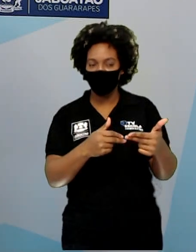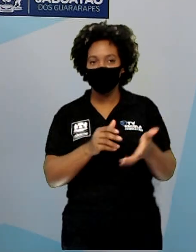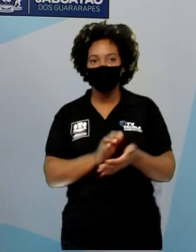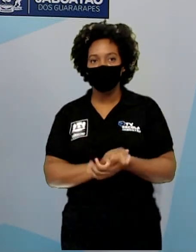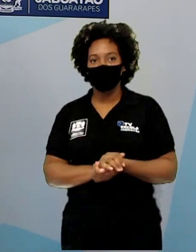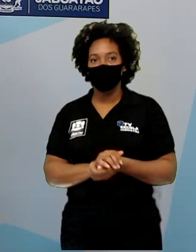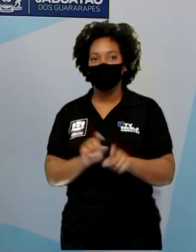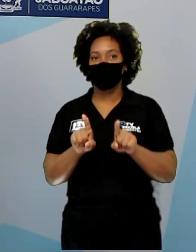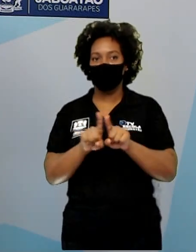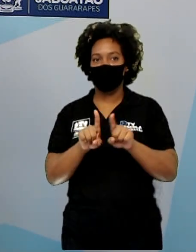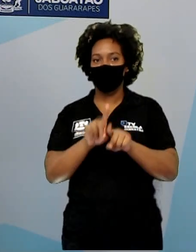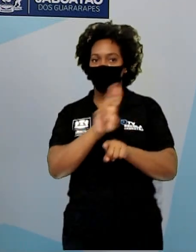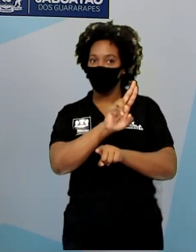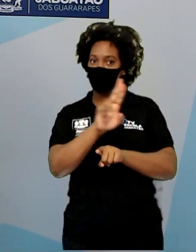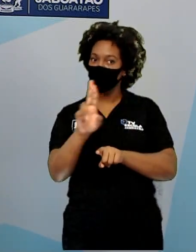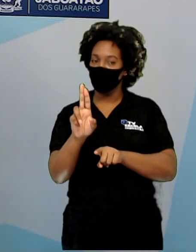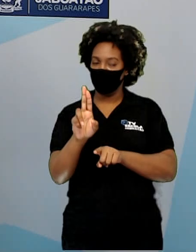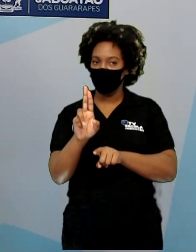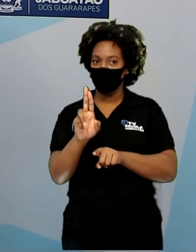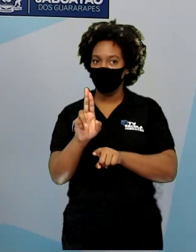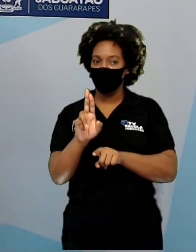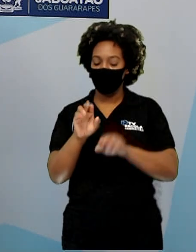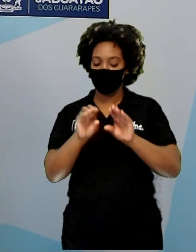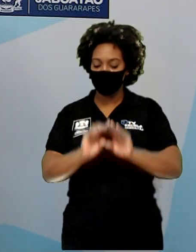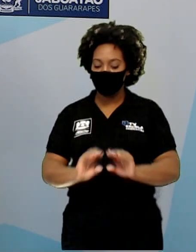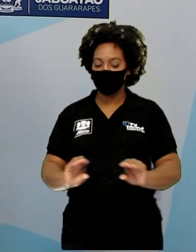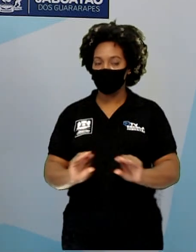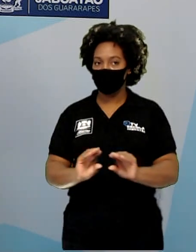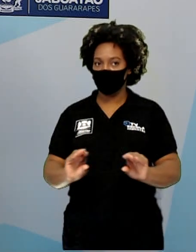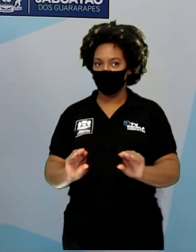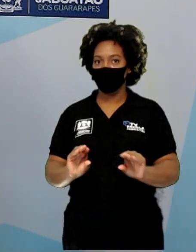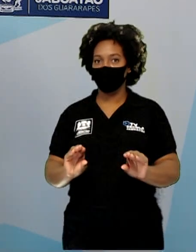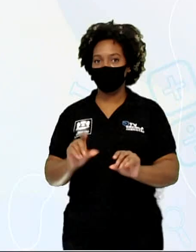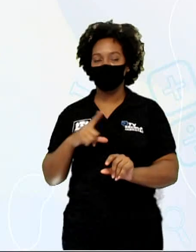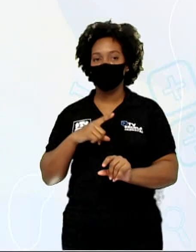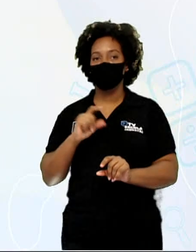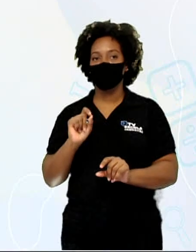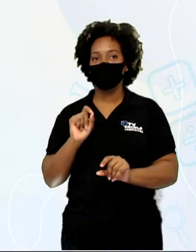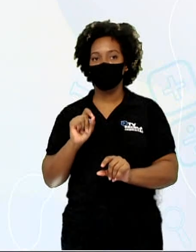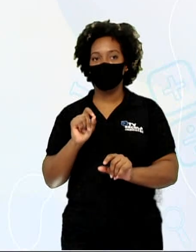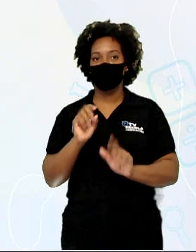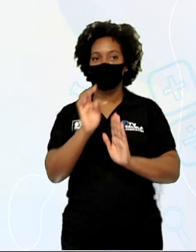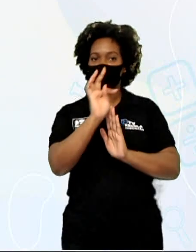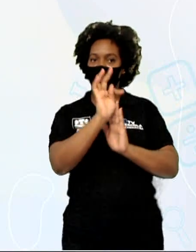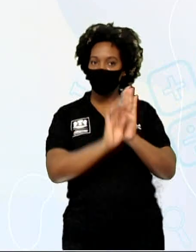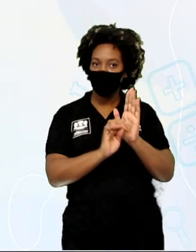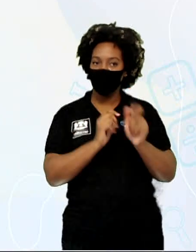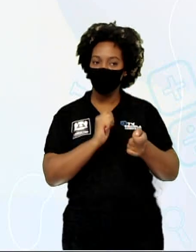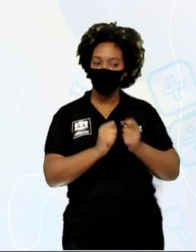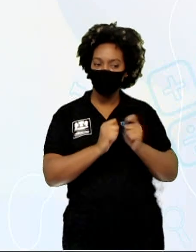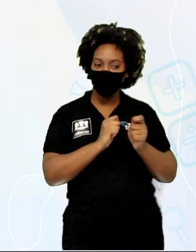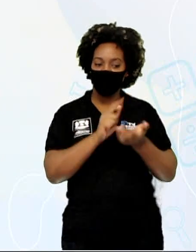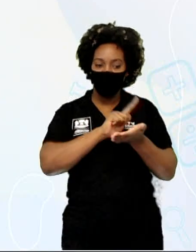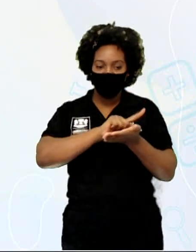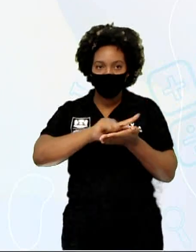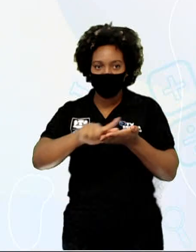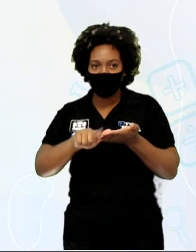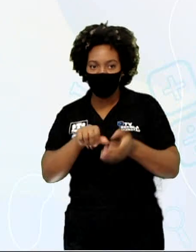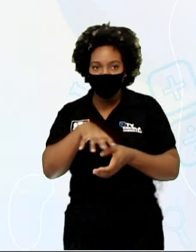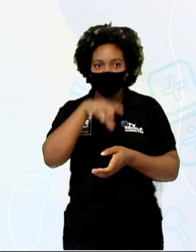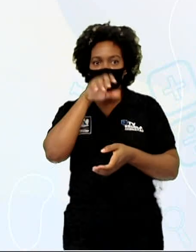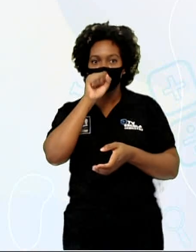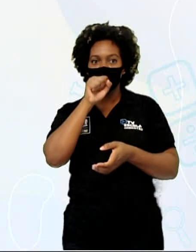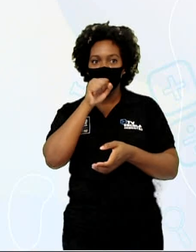o nome dele. E embaixo tem um texto argumentativo, limpa e desinfeta em uma única